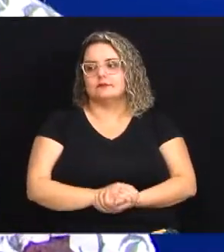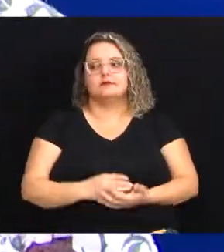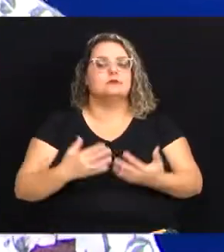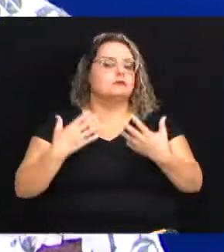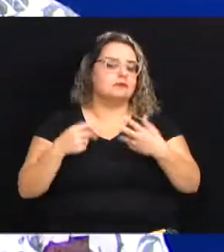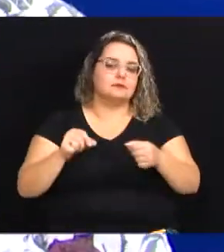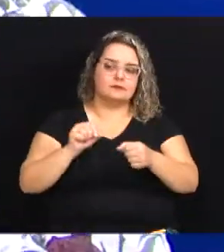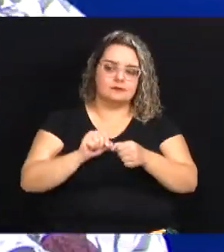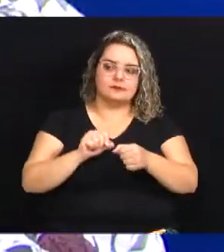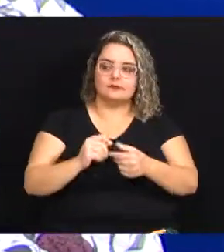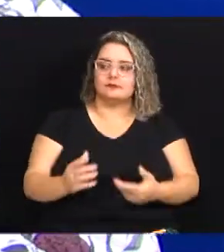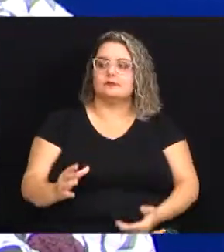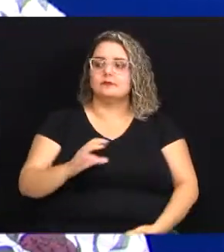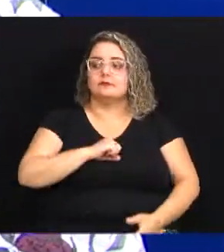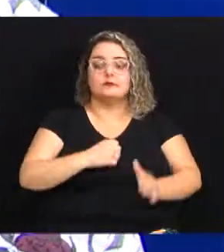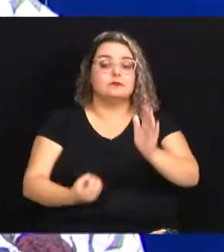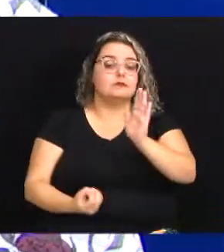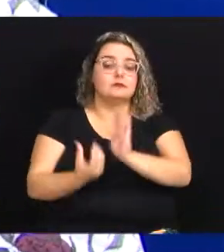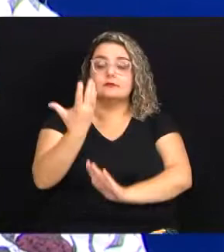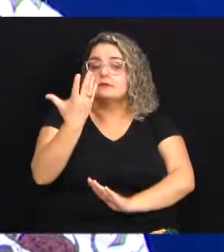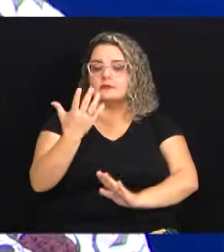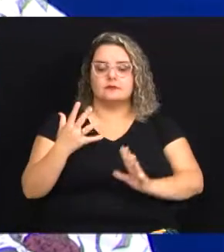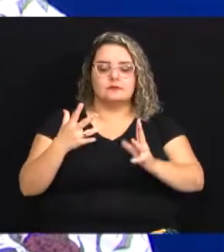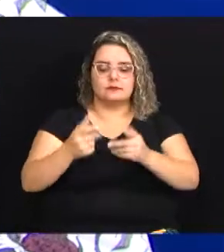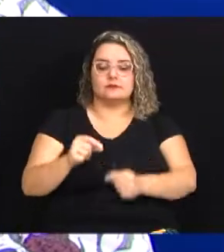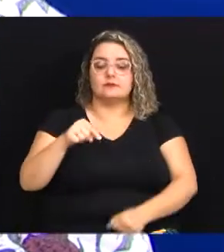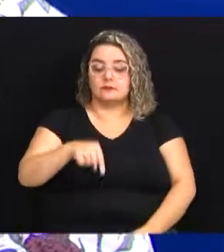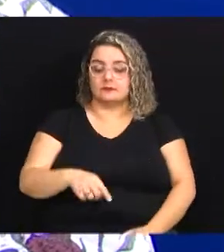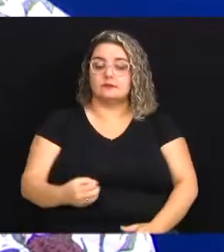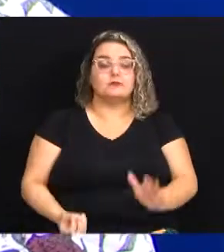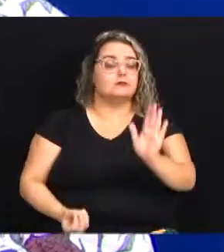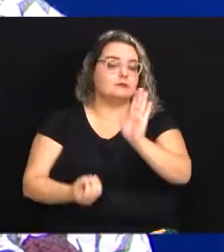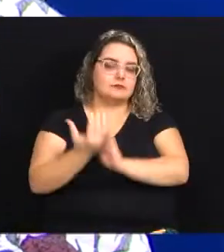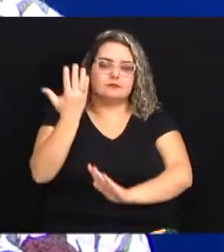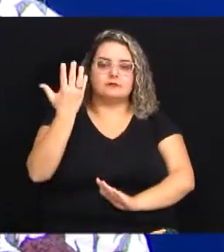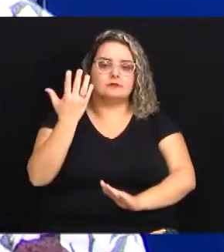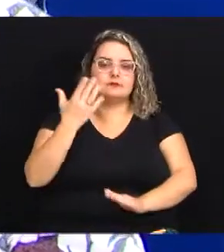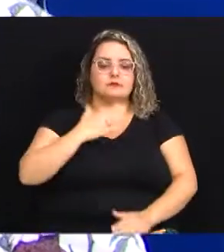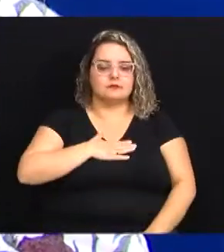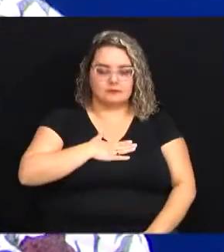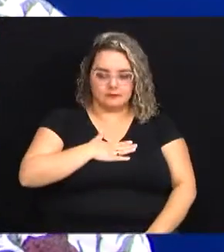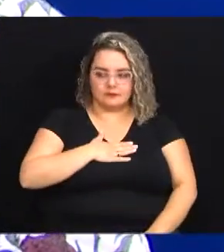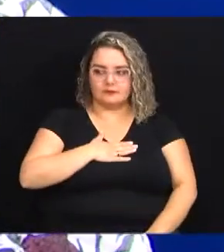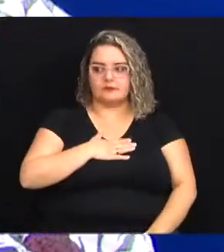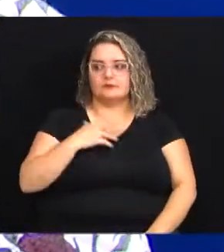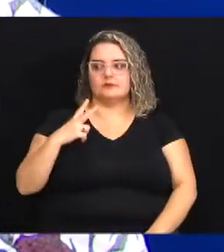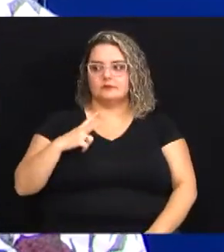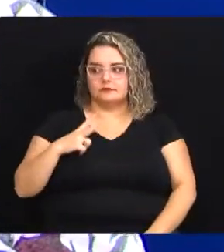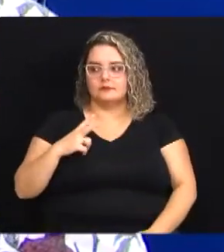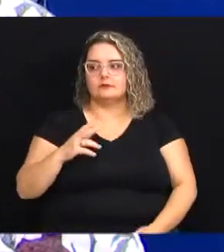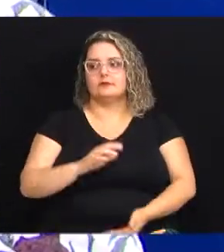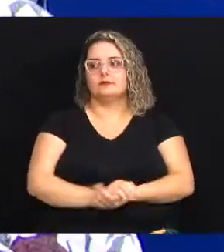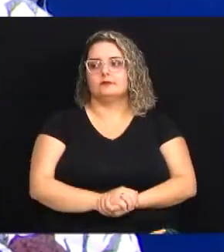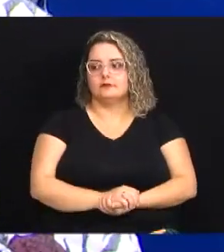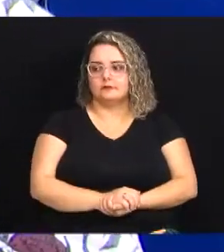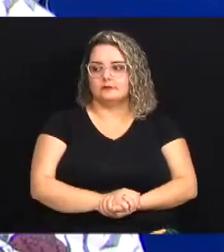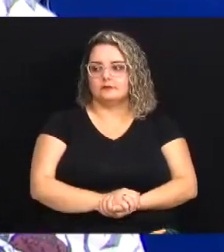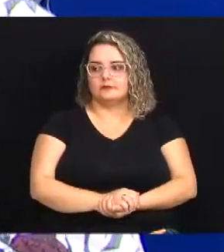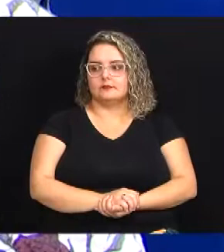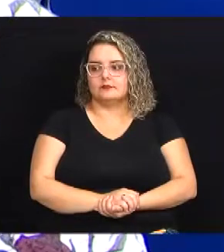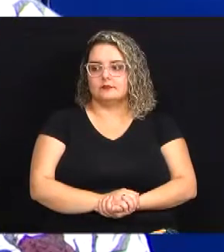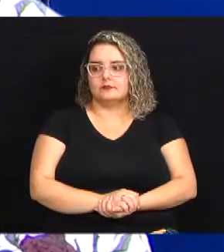aceito faço e eu gosto de criar tudo aqui é criação minha mesmo entendeu?